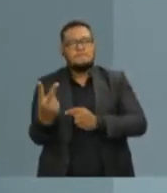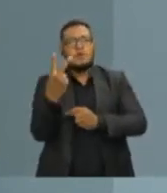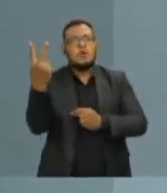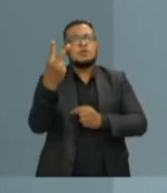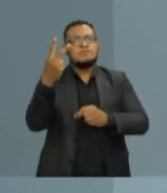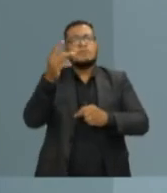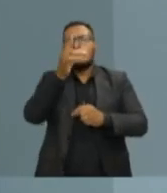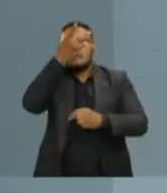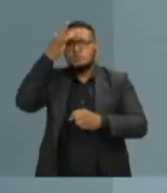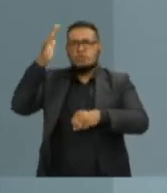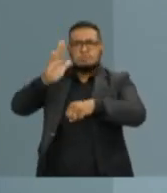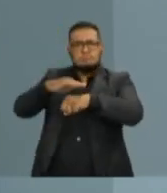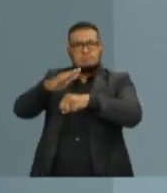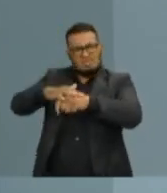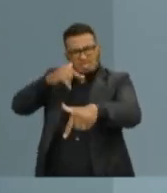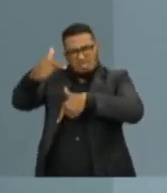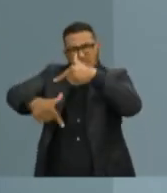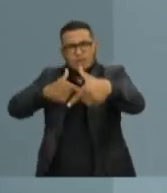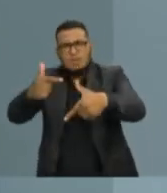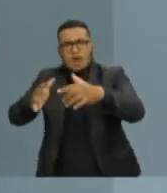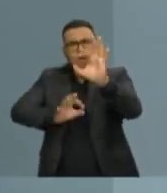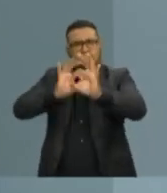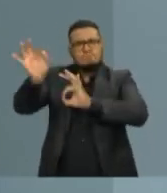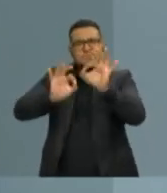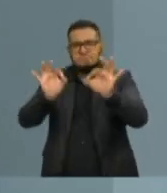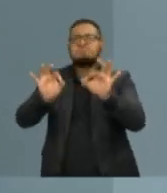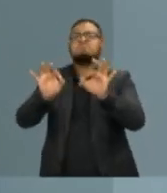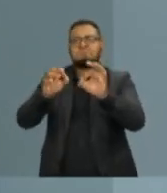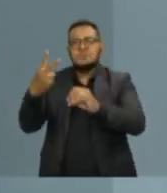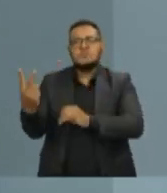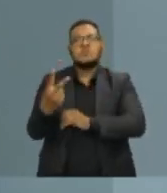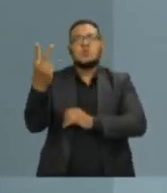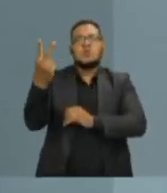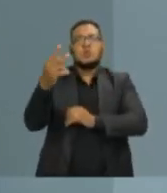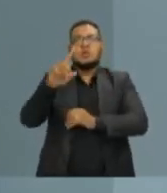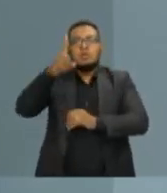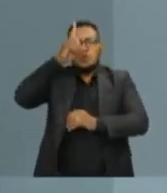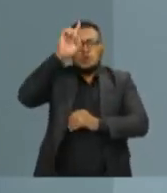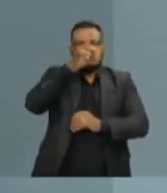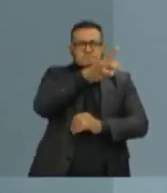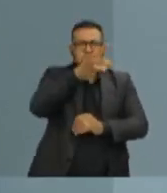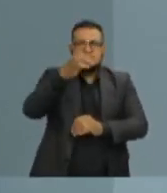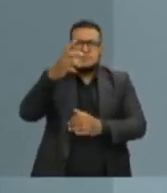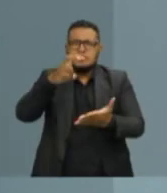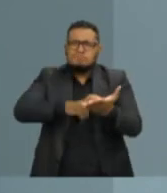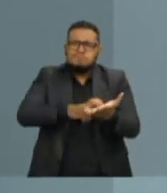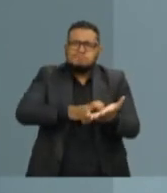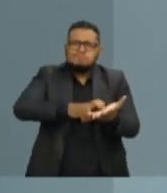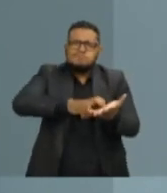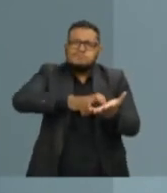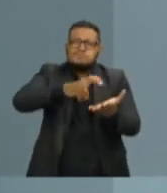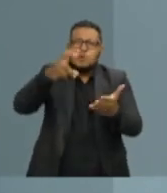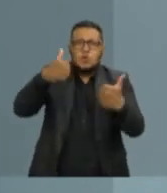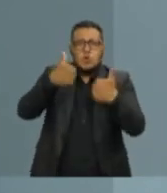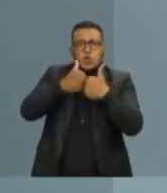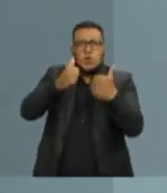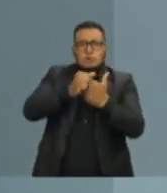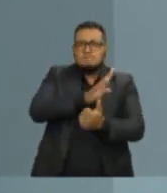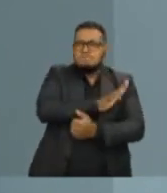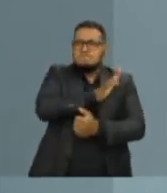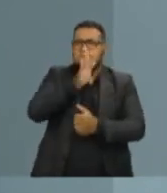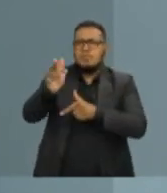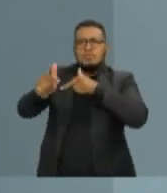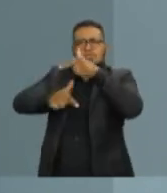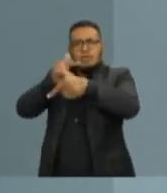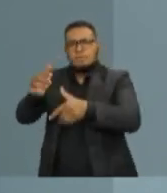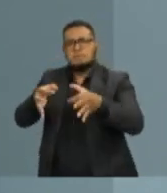trabalha, quem efetivamente labora e no dia a dia acorda cedo, pega o ônibus, vai para o seu local de trabalho com dignidade, com